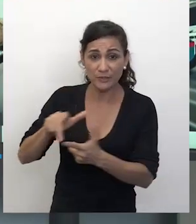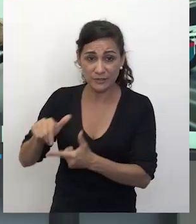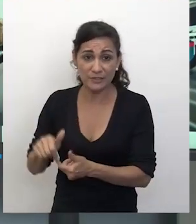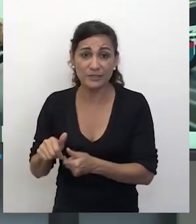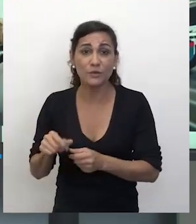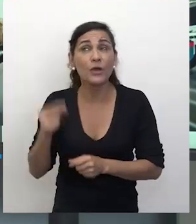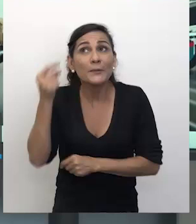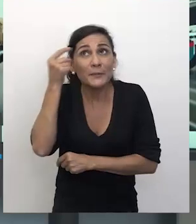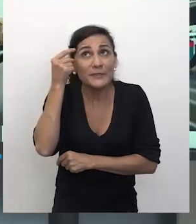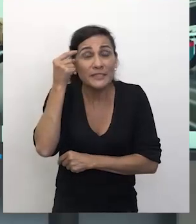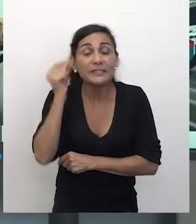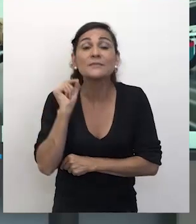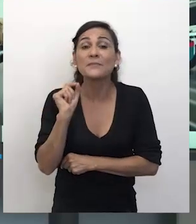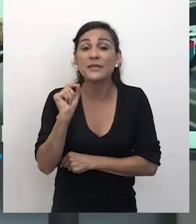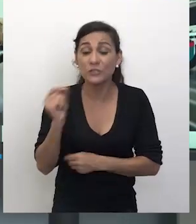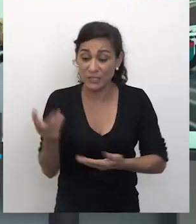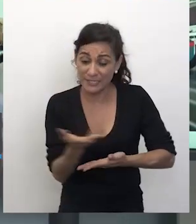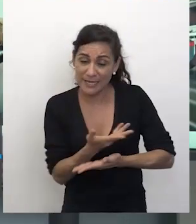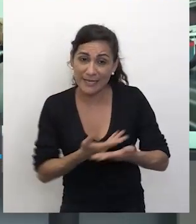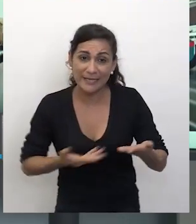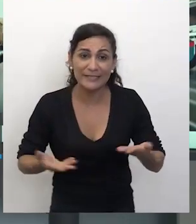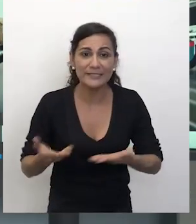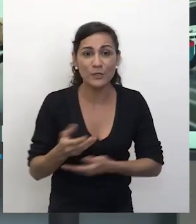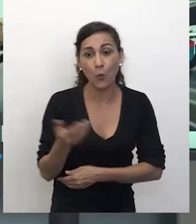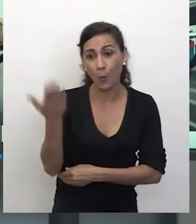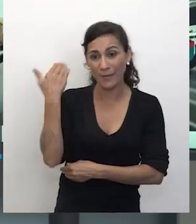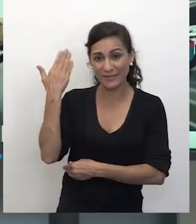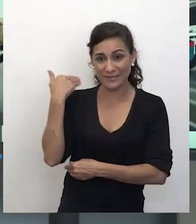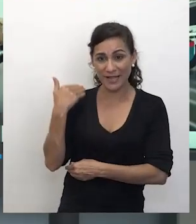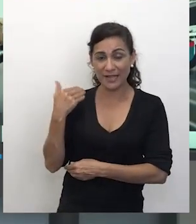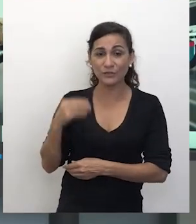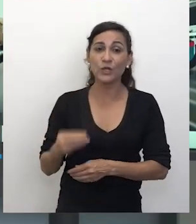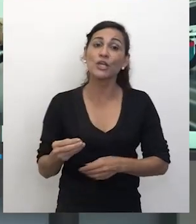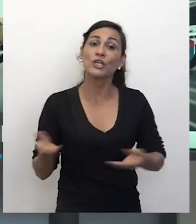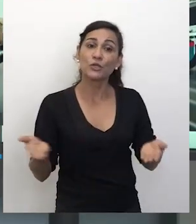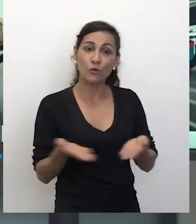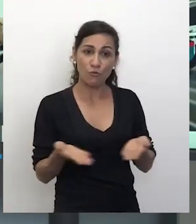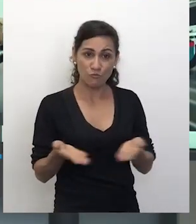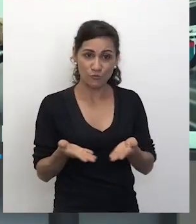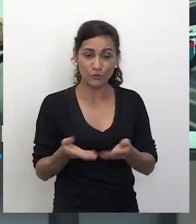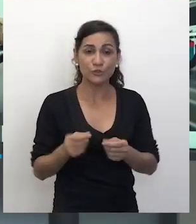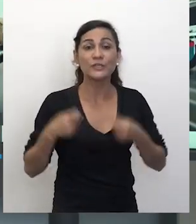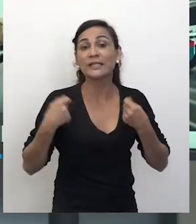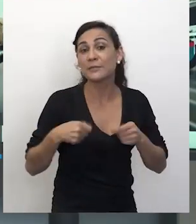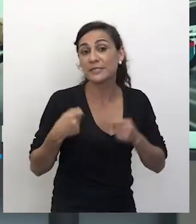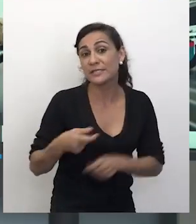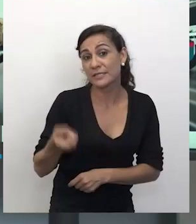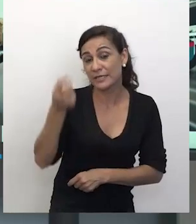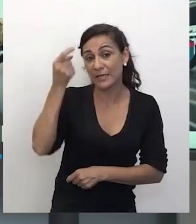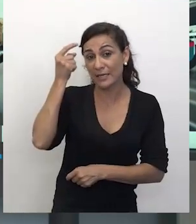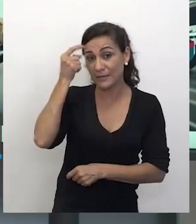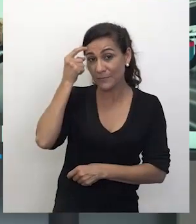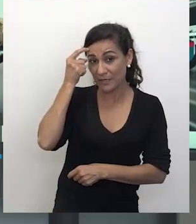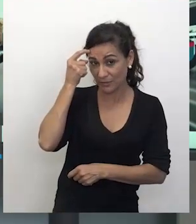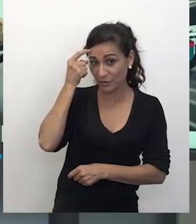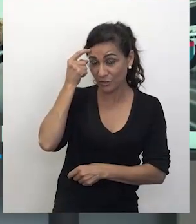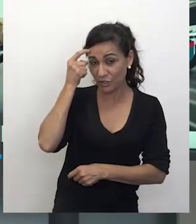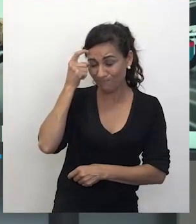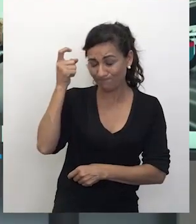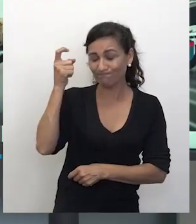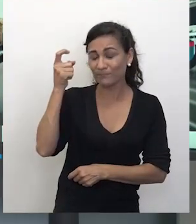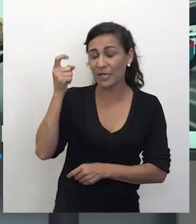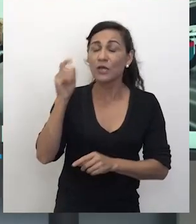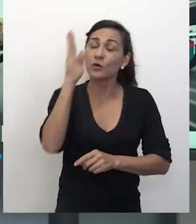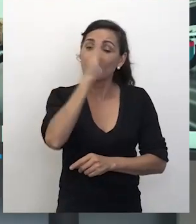relação a essa relação com o nosso passado e com o presente? Uma das coisas que nós precisamos ter em mente é que o Brasil,